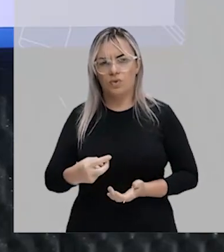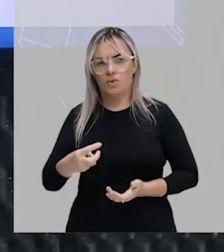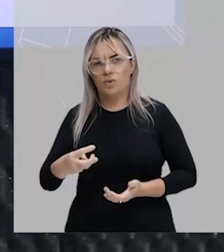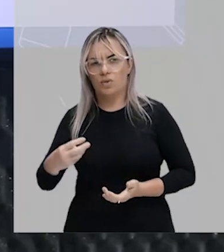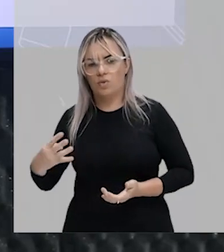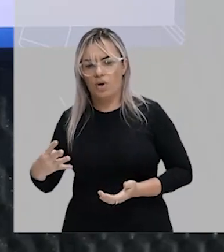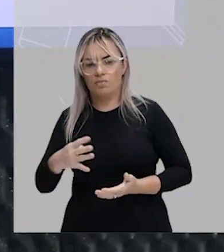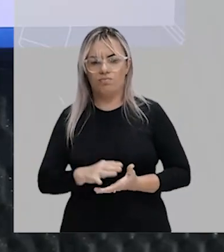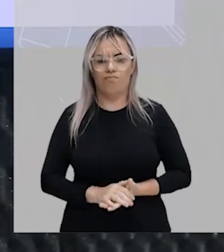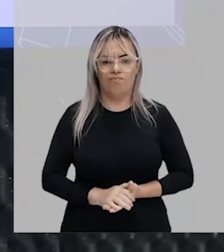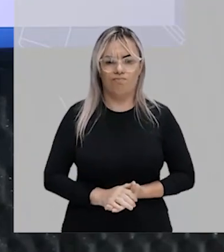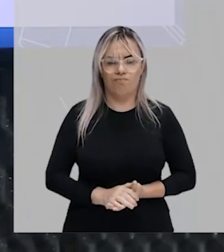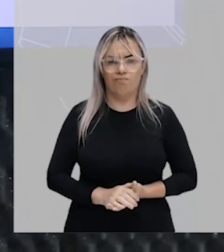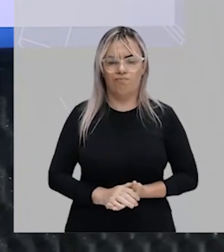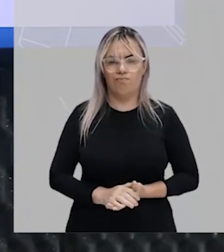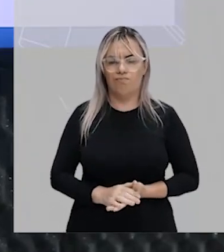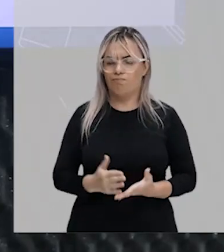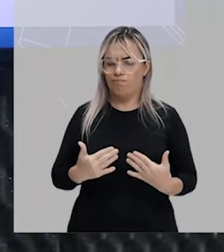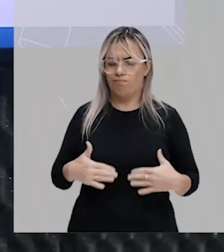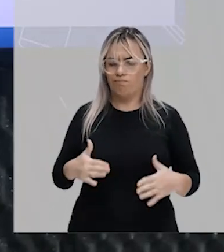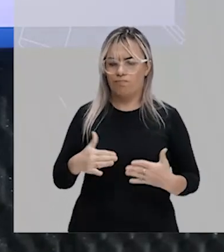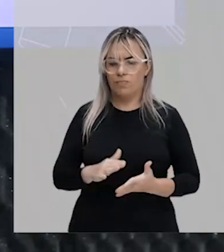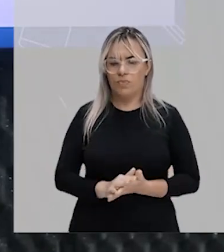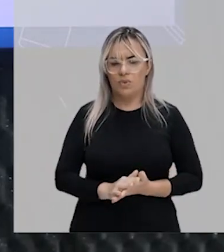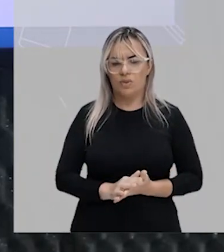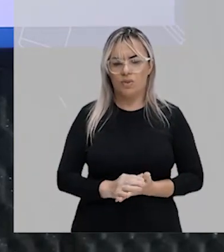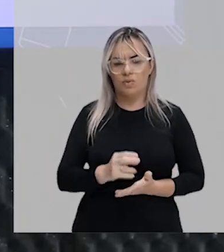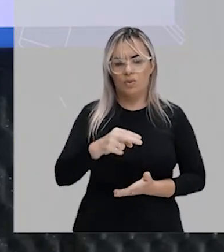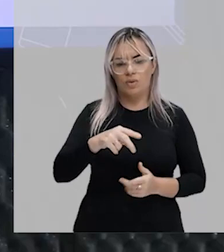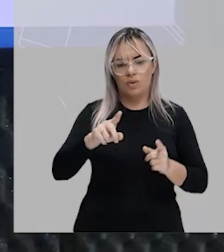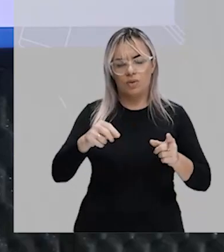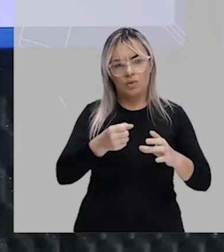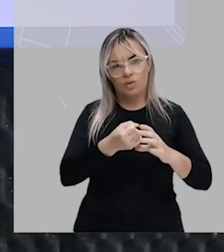realmente conferir quantos são, tá? Tranquilo isso. Conjunto B.